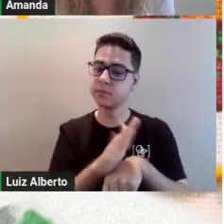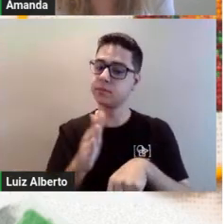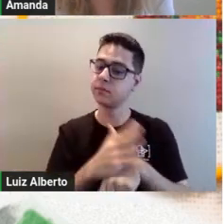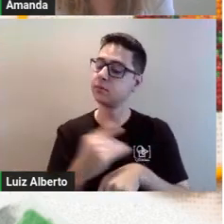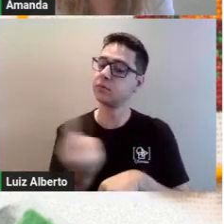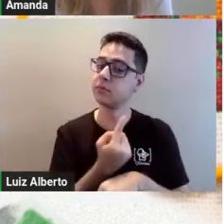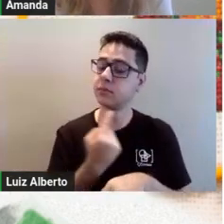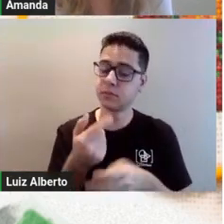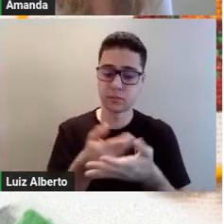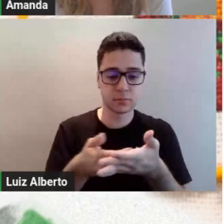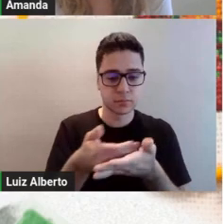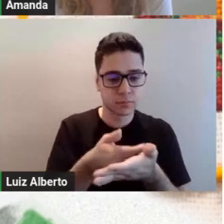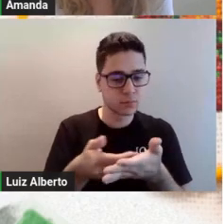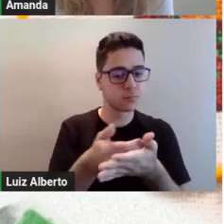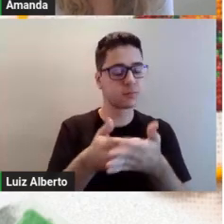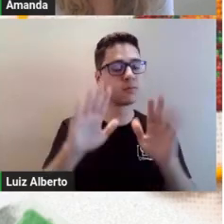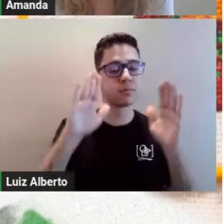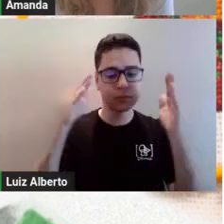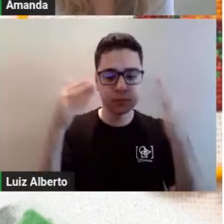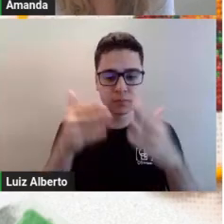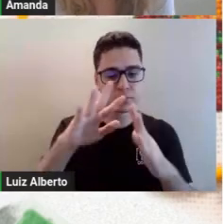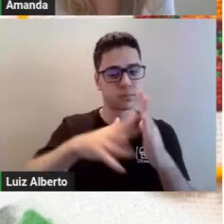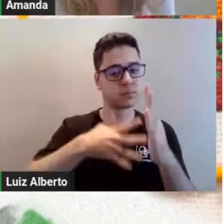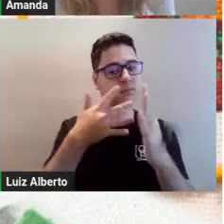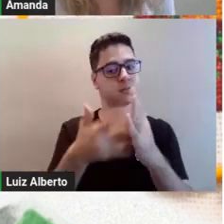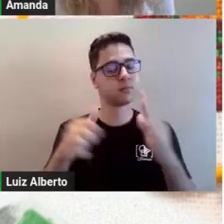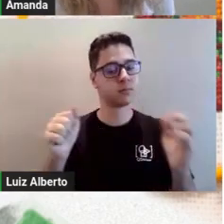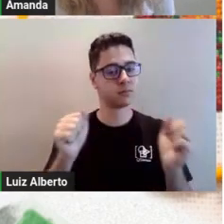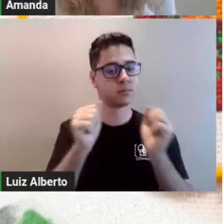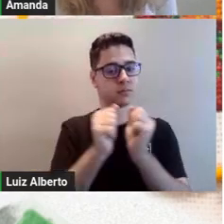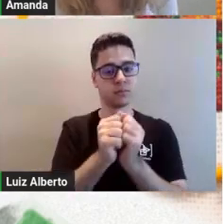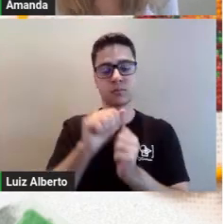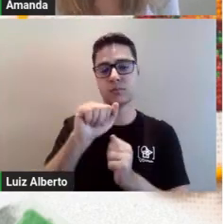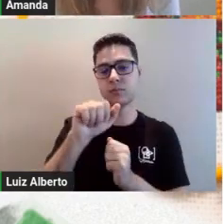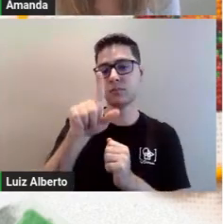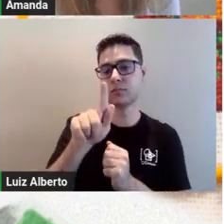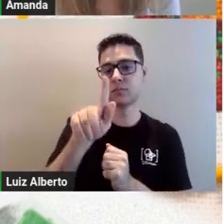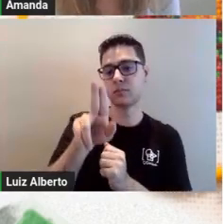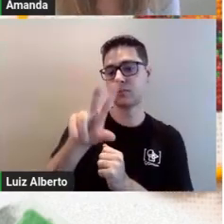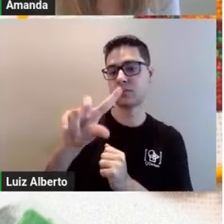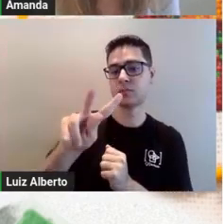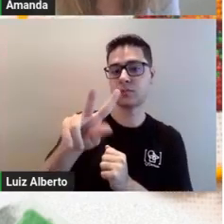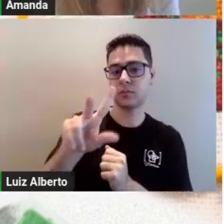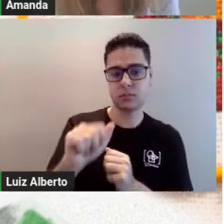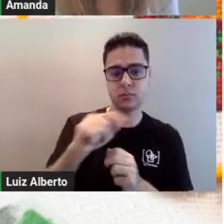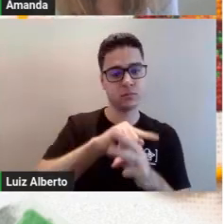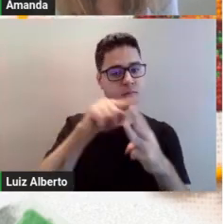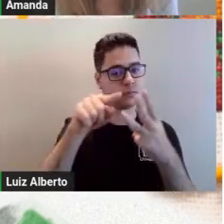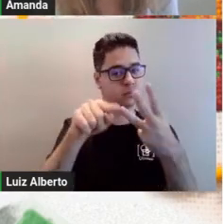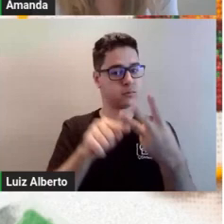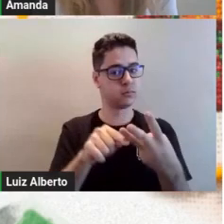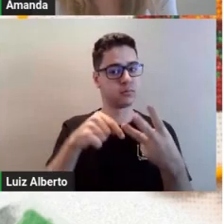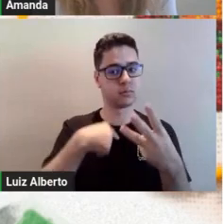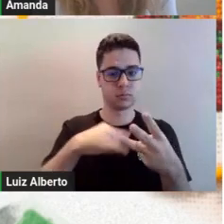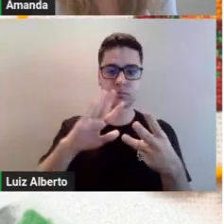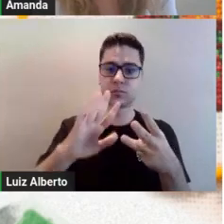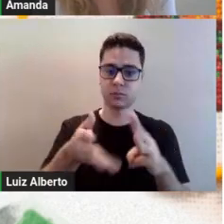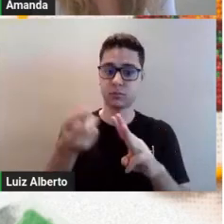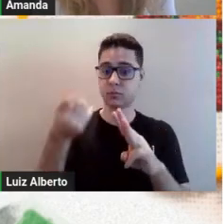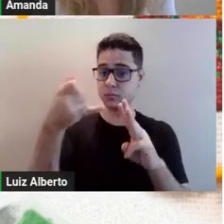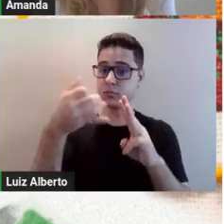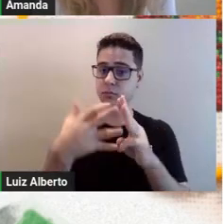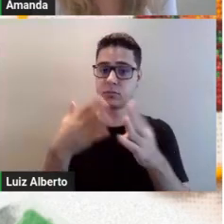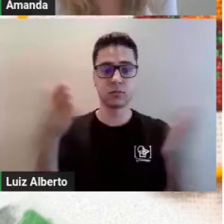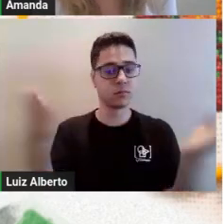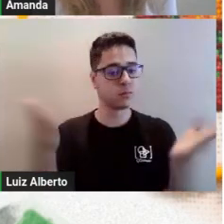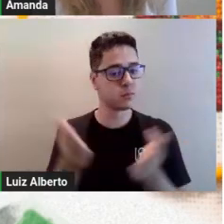tratar especificamente da pintura com agulha. Então ele está dividido em três capítulos, como eu comentei. Hoje nós vamos falar